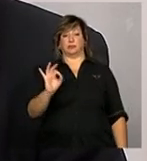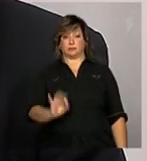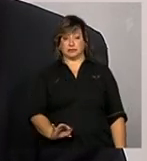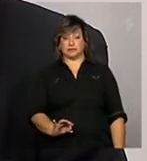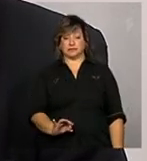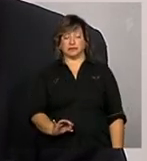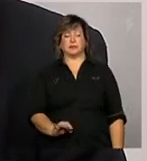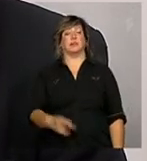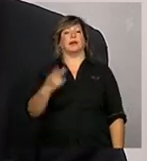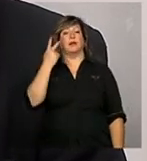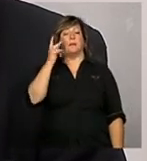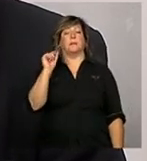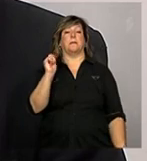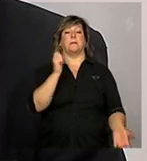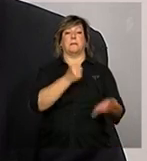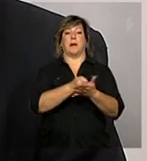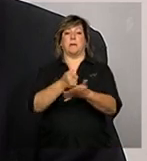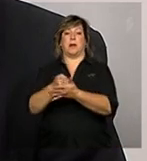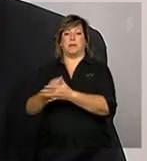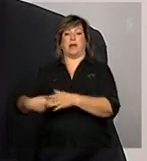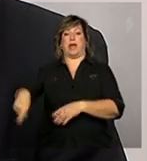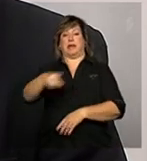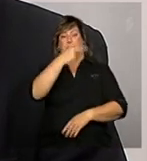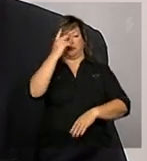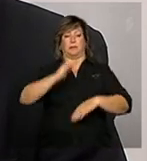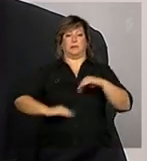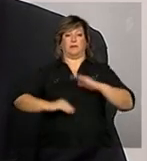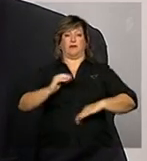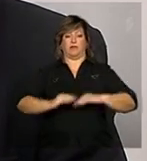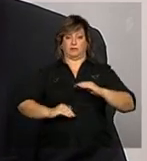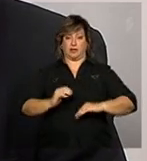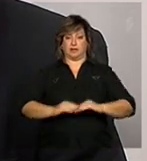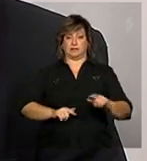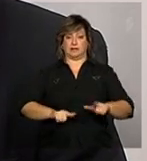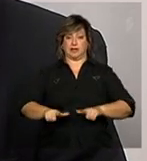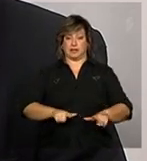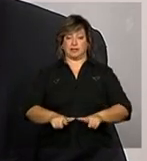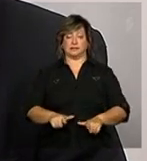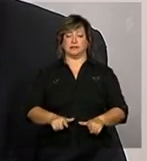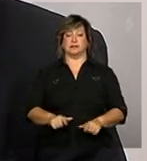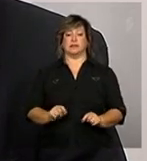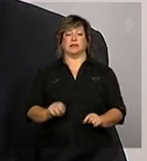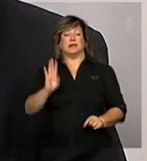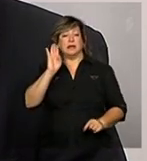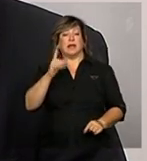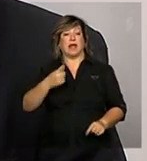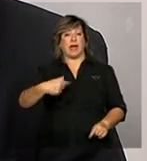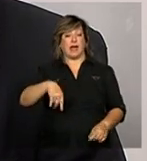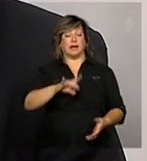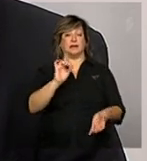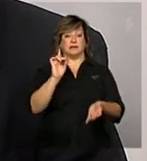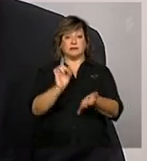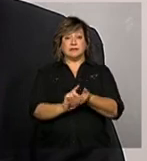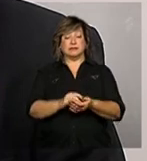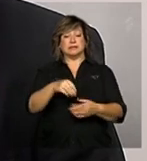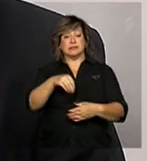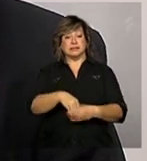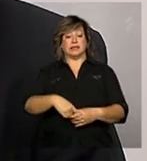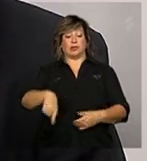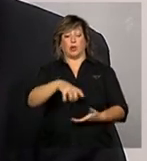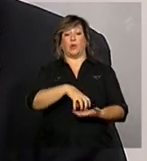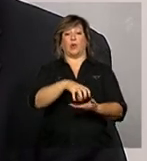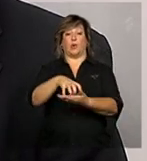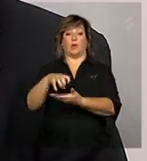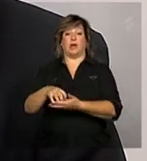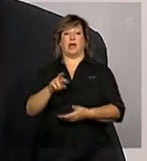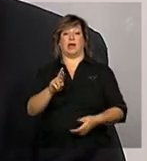município com esses profissionais desde que eles efetivamente estejam dentro das equipes de